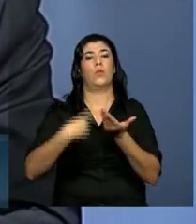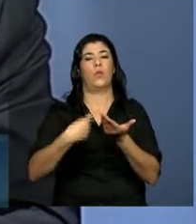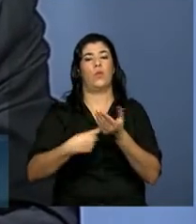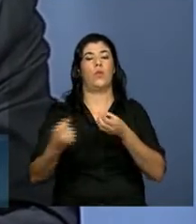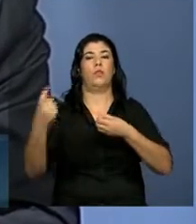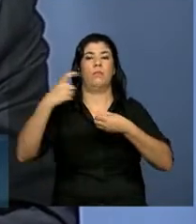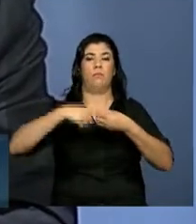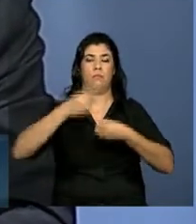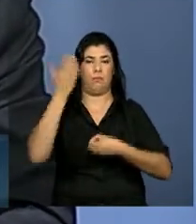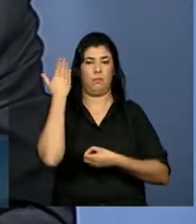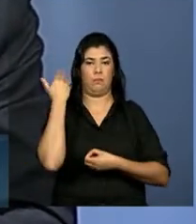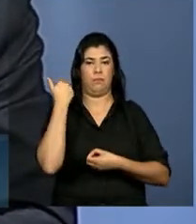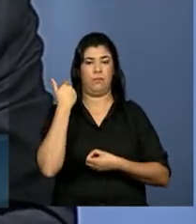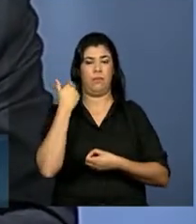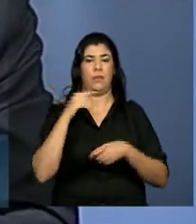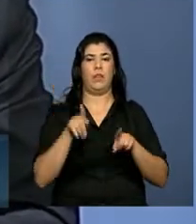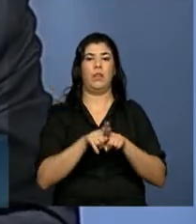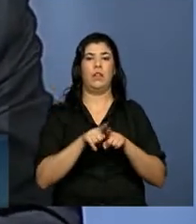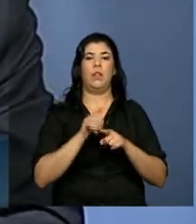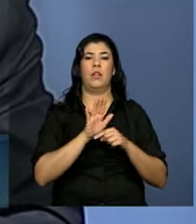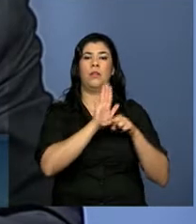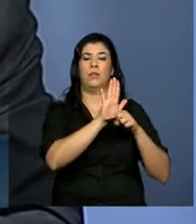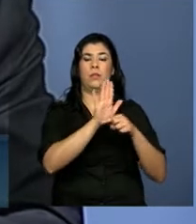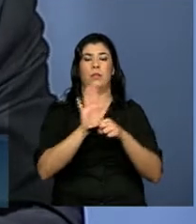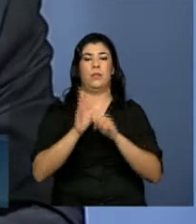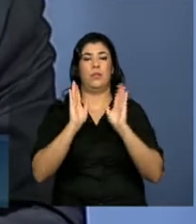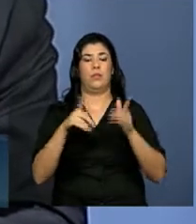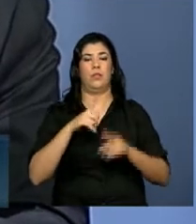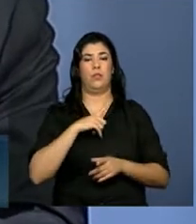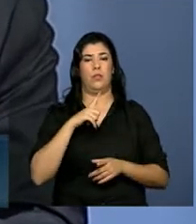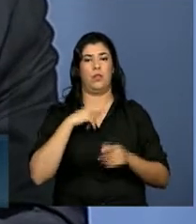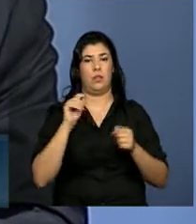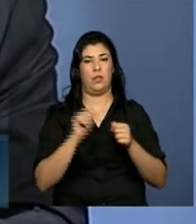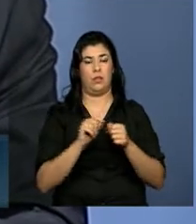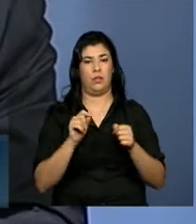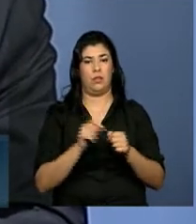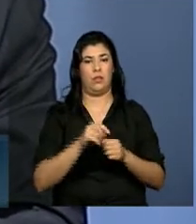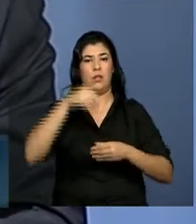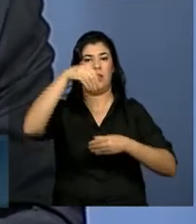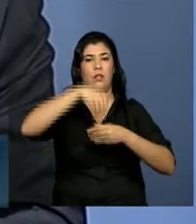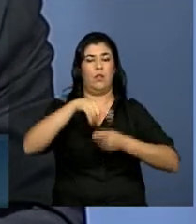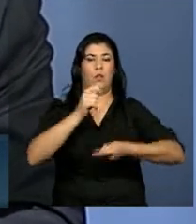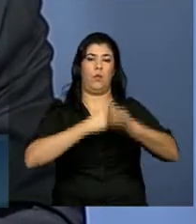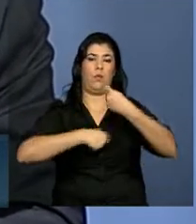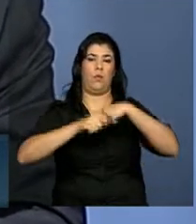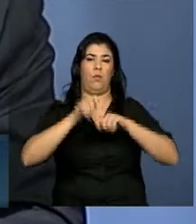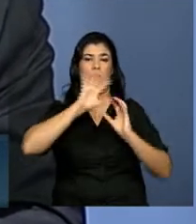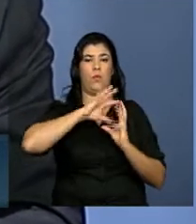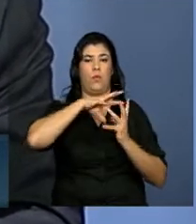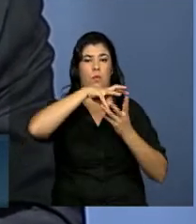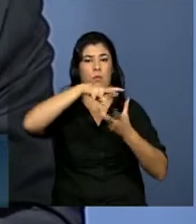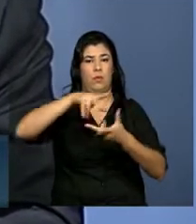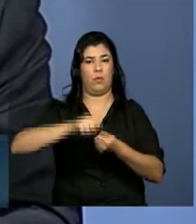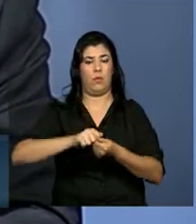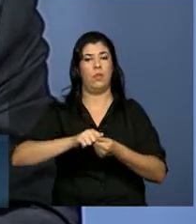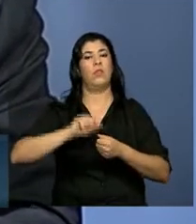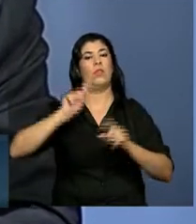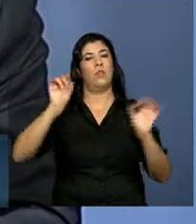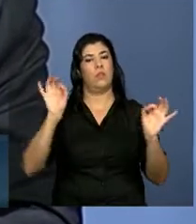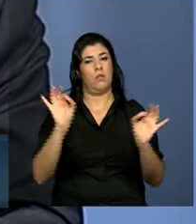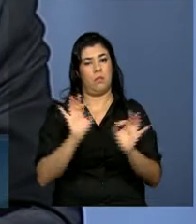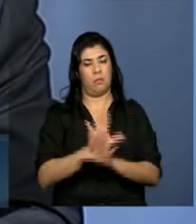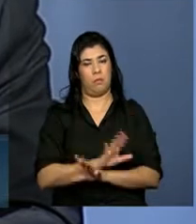E essa contribuição que nós demos para a economia global foi muito importante, sobretudo depois da crise de